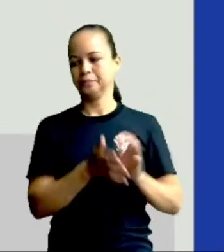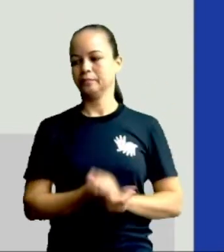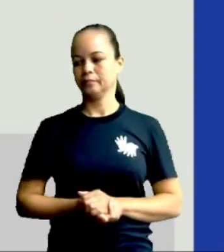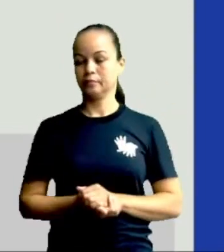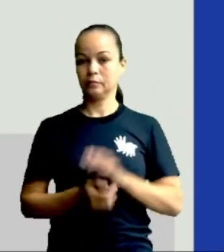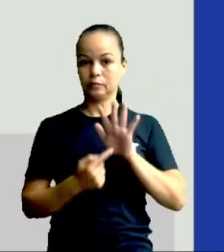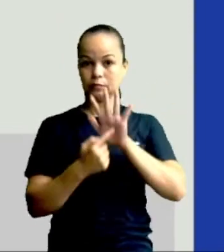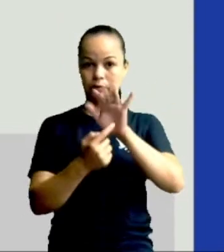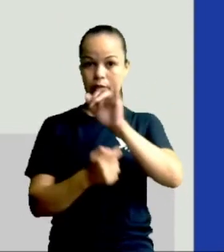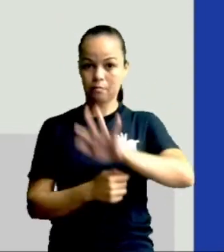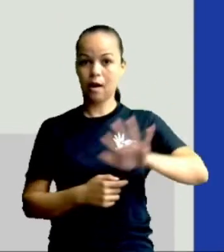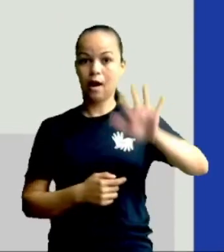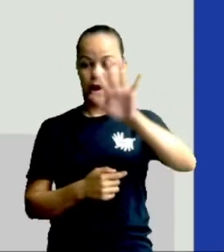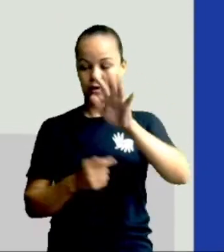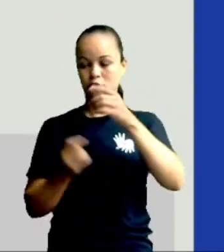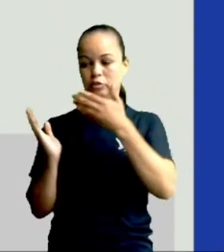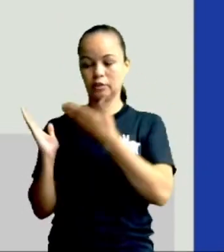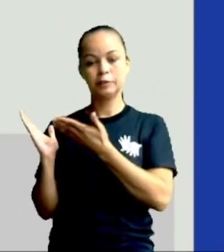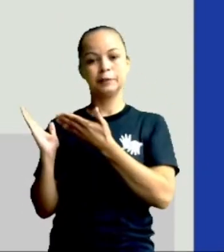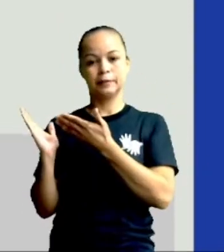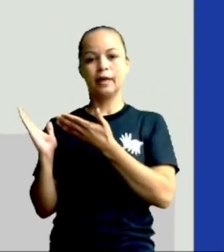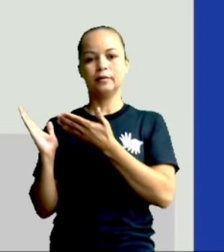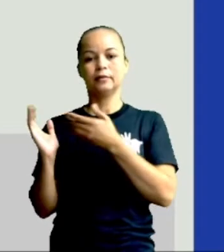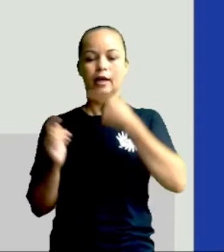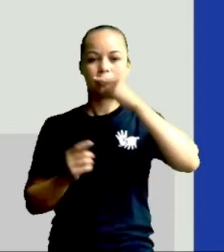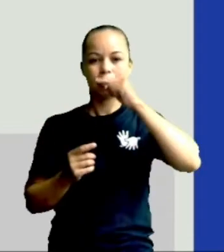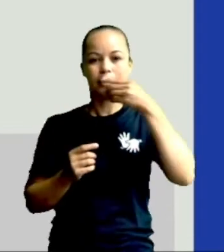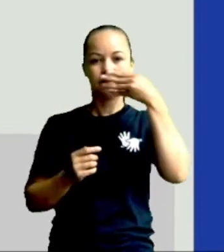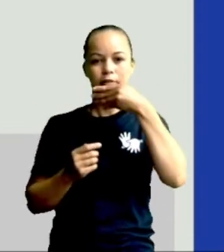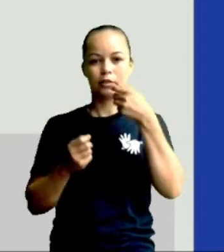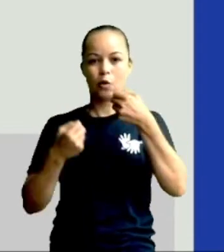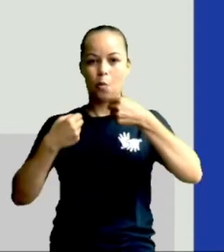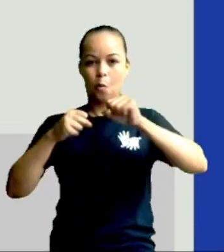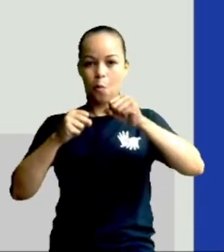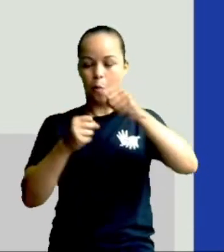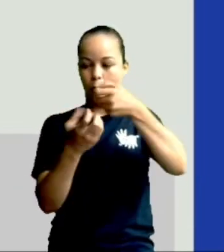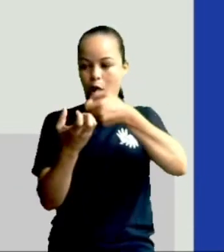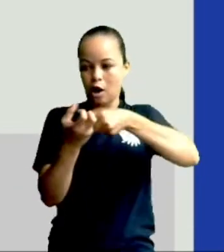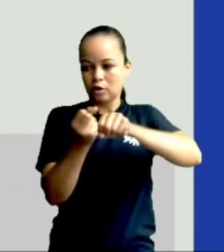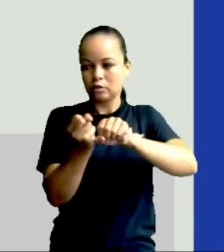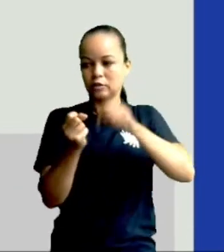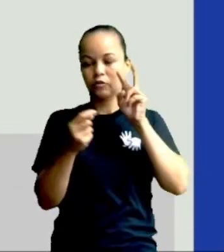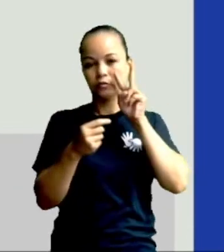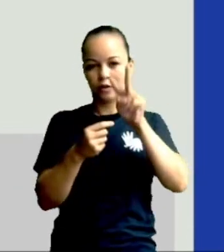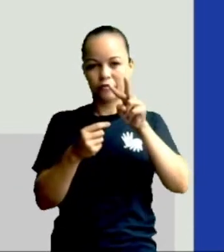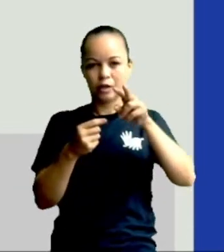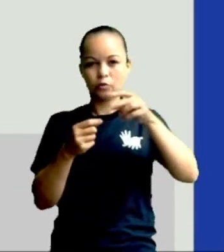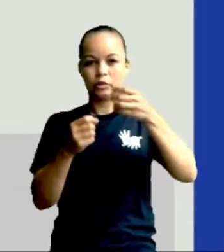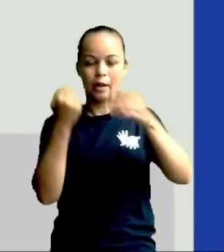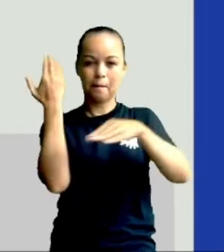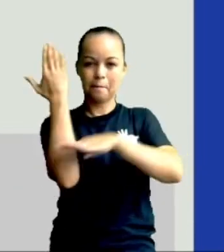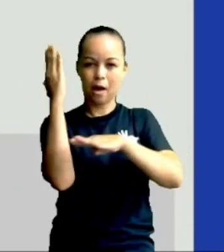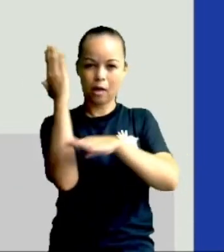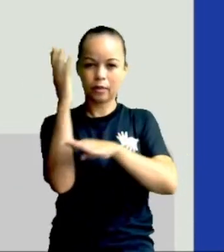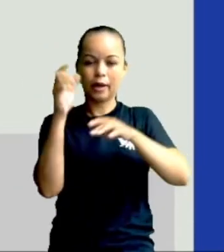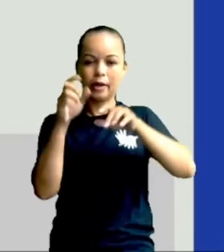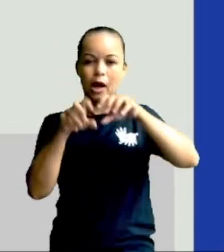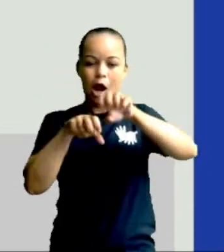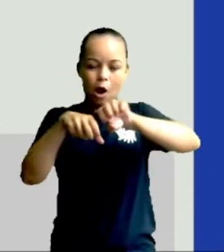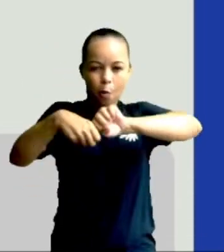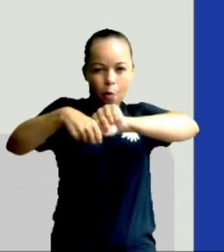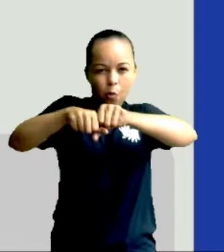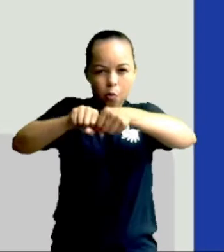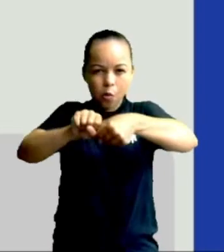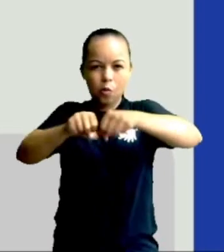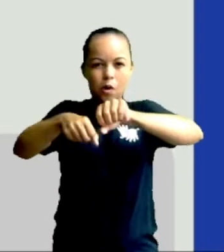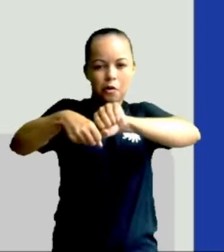um engenho de cana-de-açúcar do moinho. Esse equipamento de madeira do desenho que vocês estão vendo aí, ó. É um moinho de